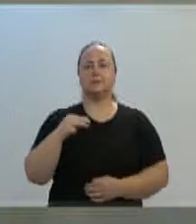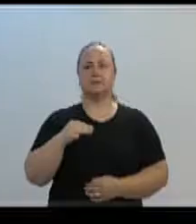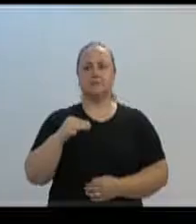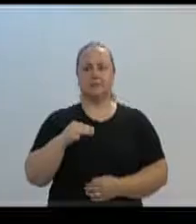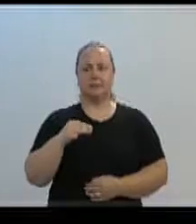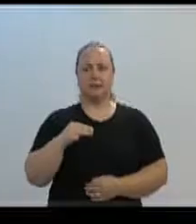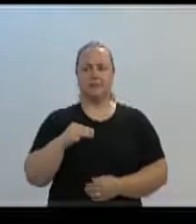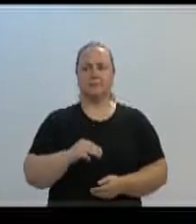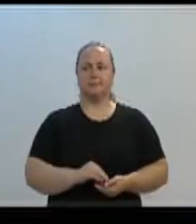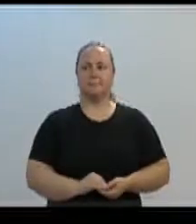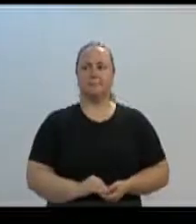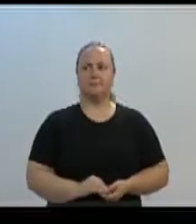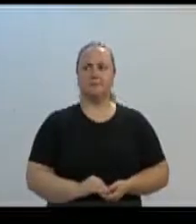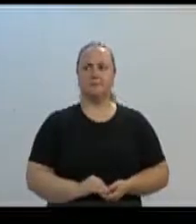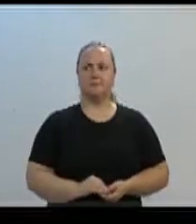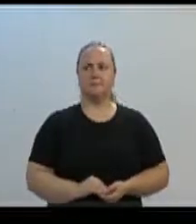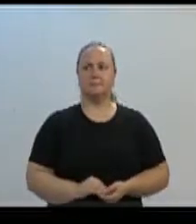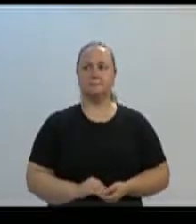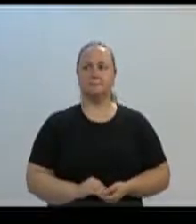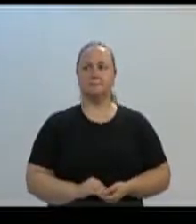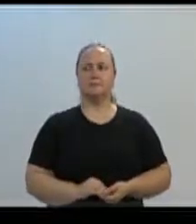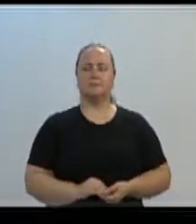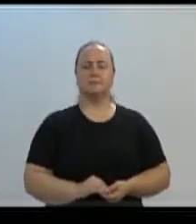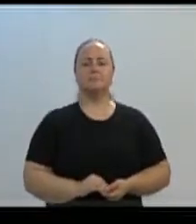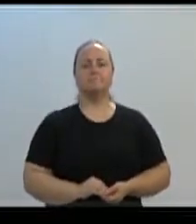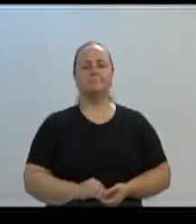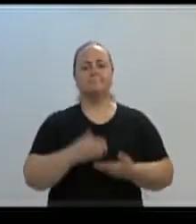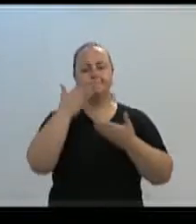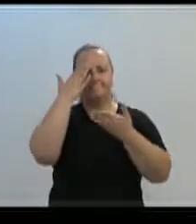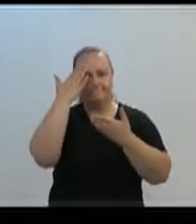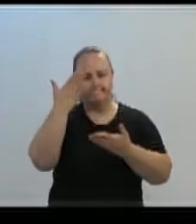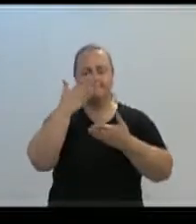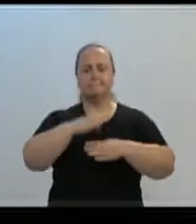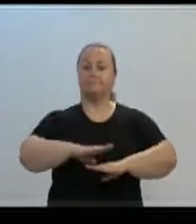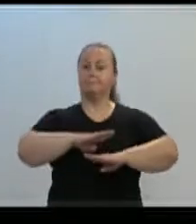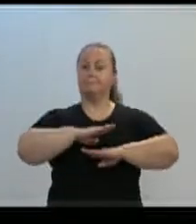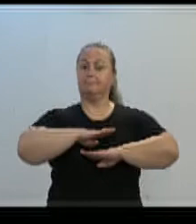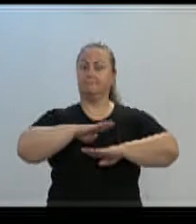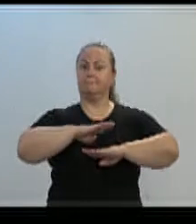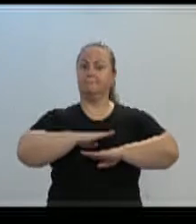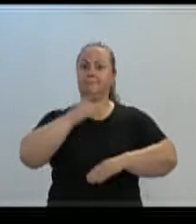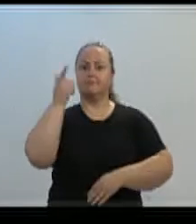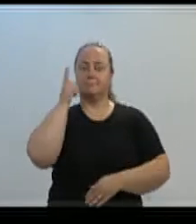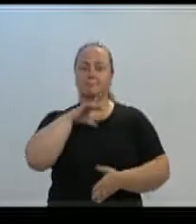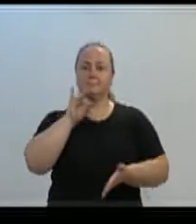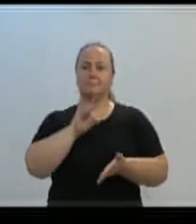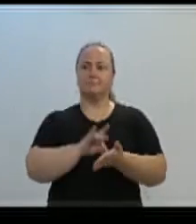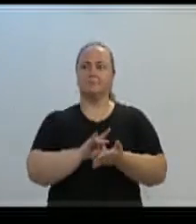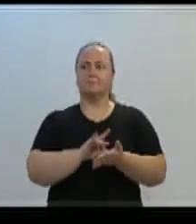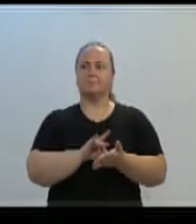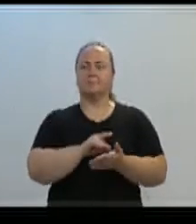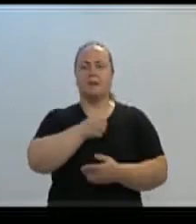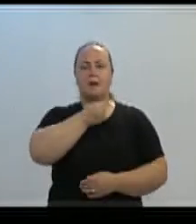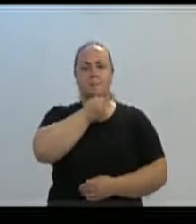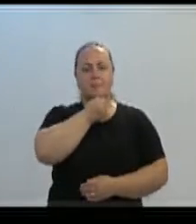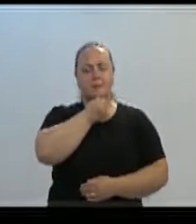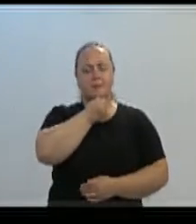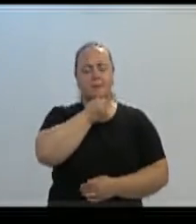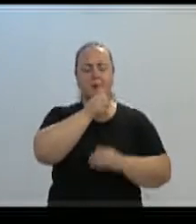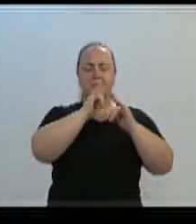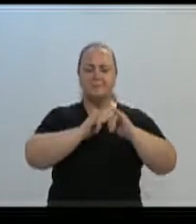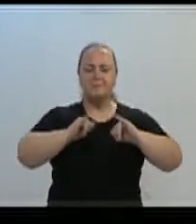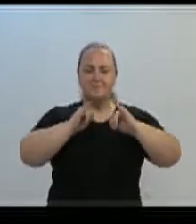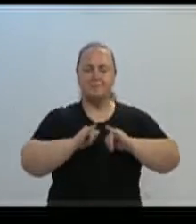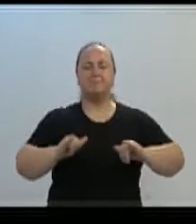Agradeço, presidente, pela oportunidade da fala. uma satisfação muito grande poder voltar a utilizar a palavra nas nossas